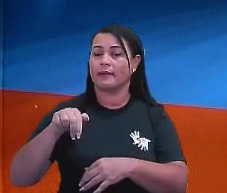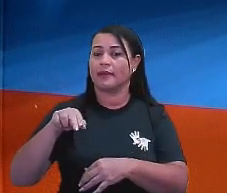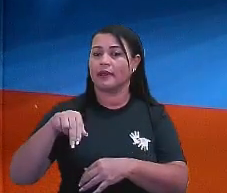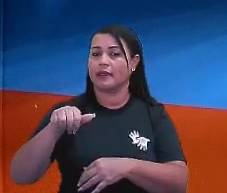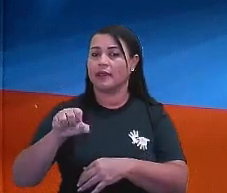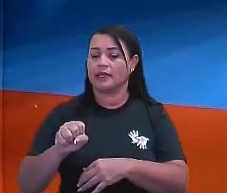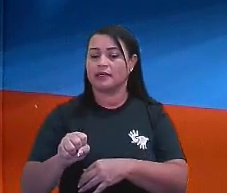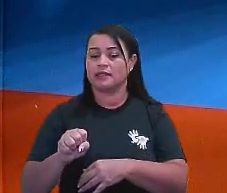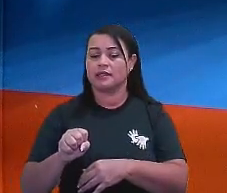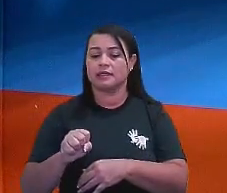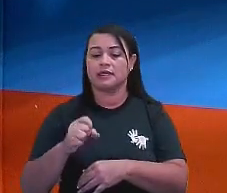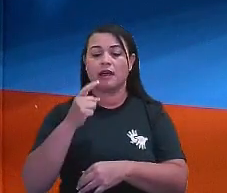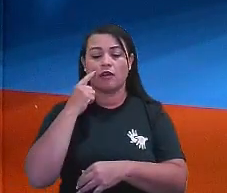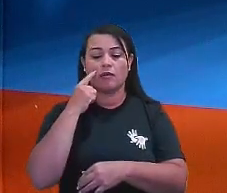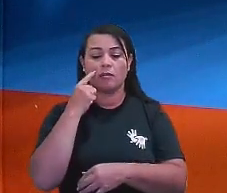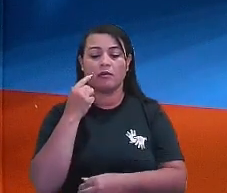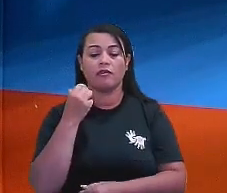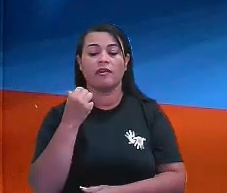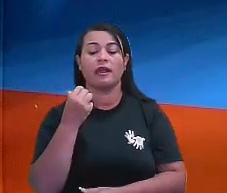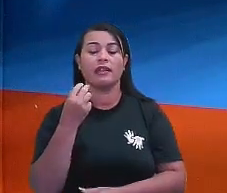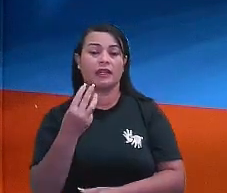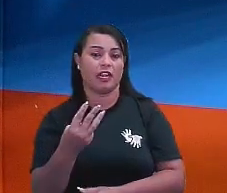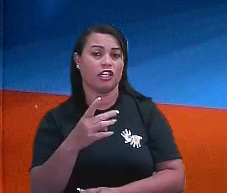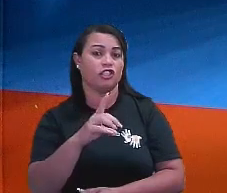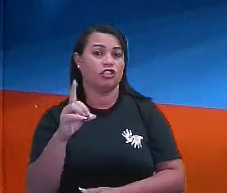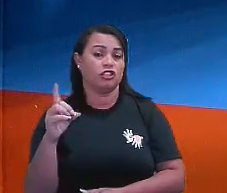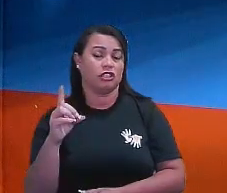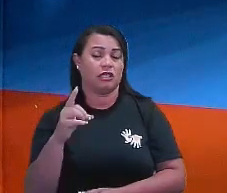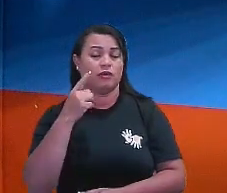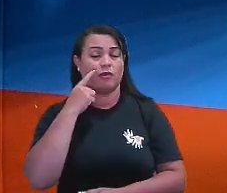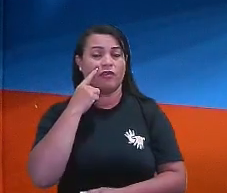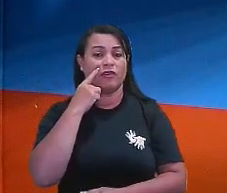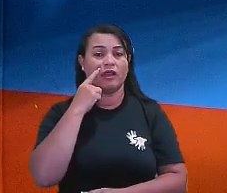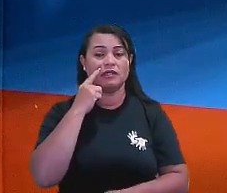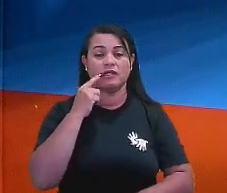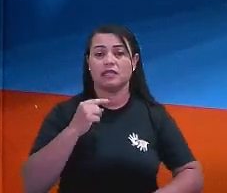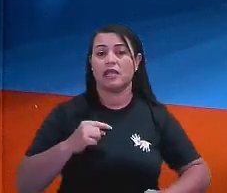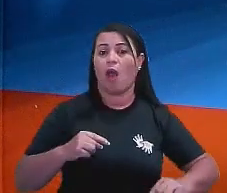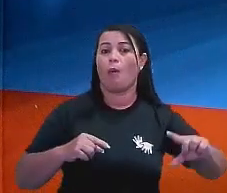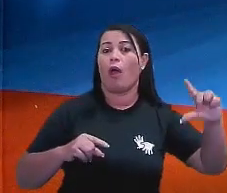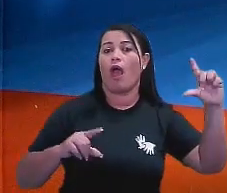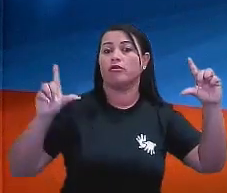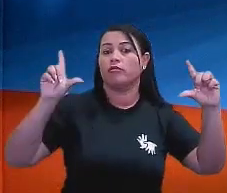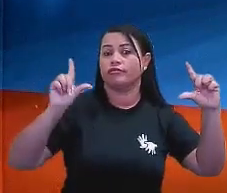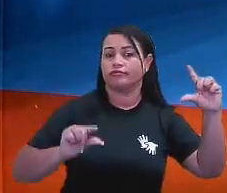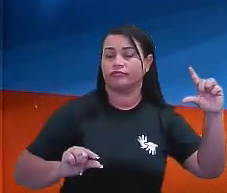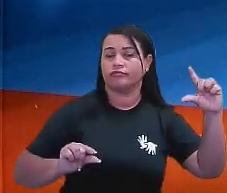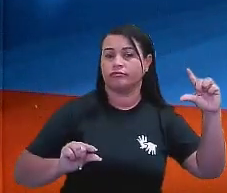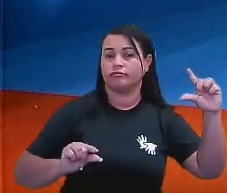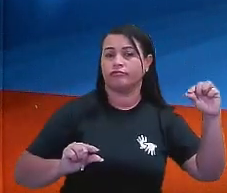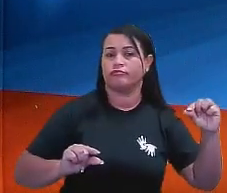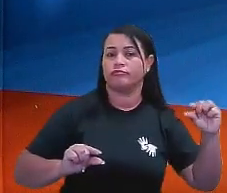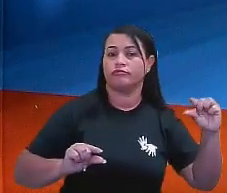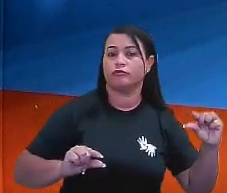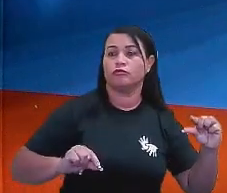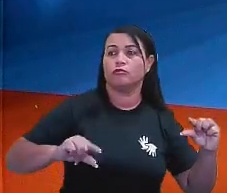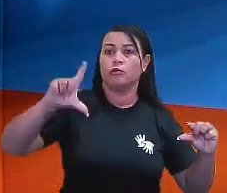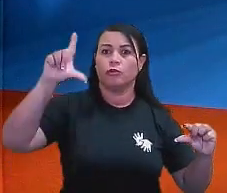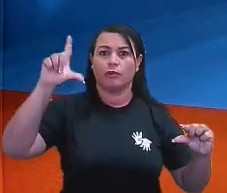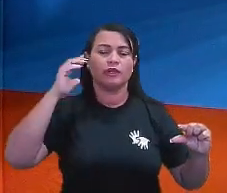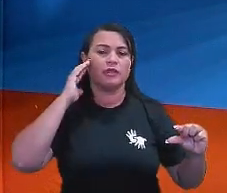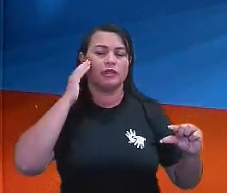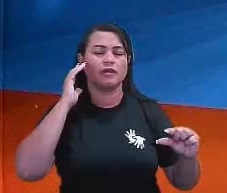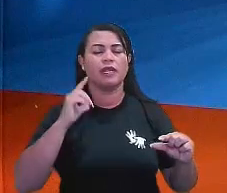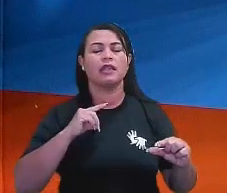quantidade de dias se eu aumento a quantidade de máquinas. Vamos ver a relação de diminuição. Se eu diminuir a